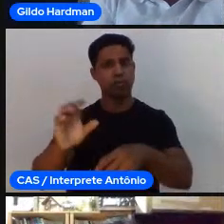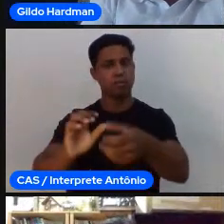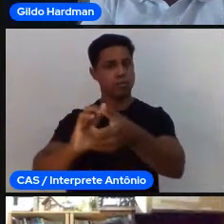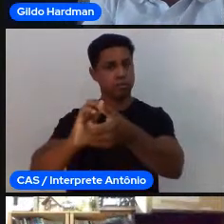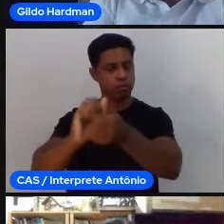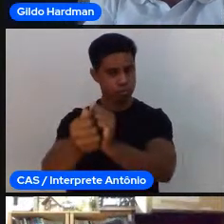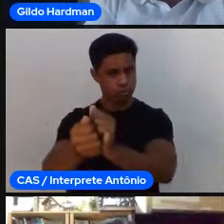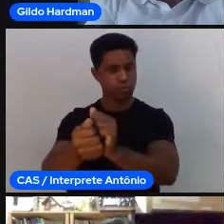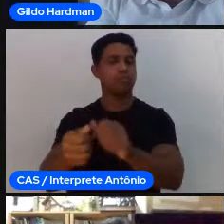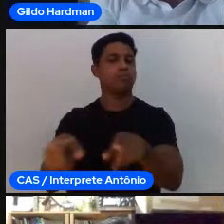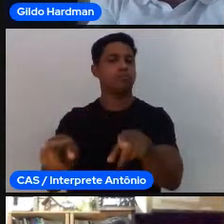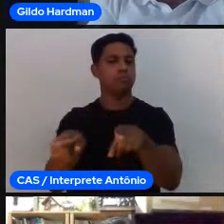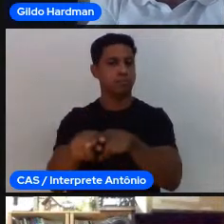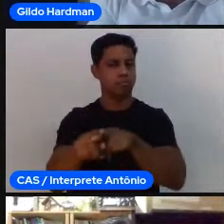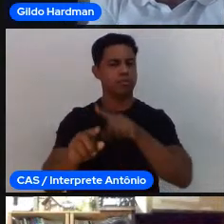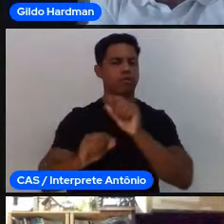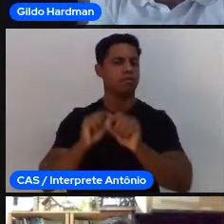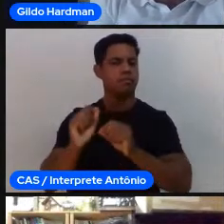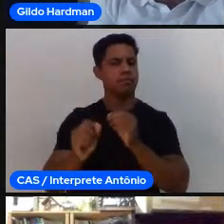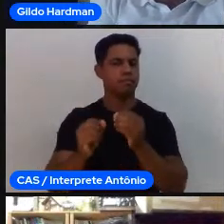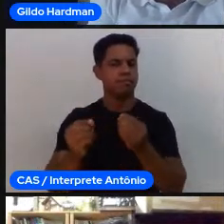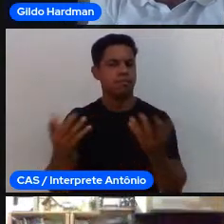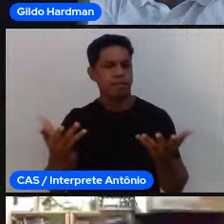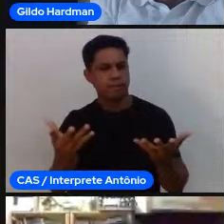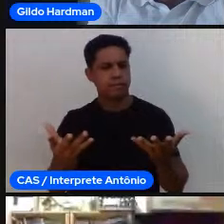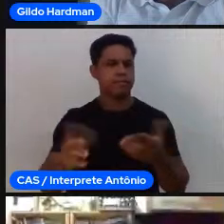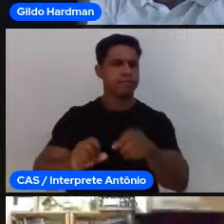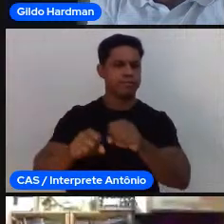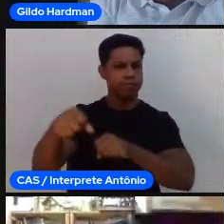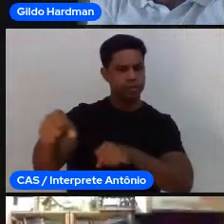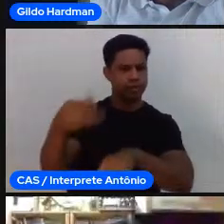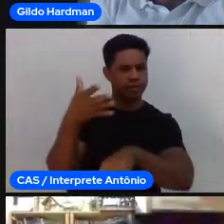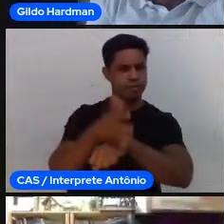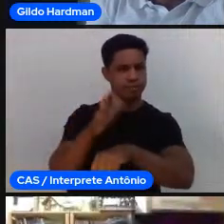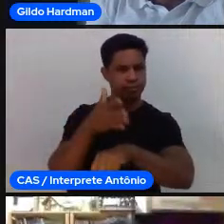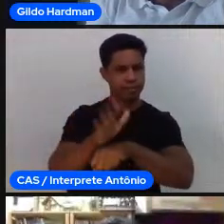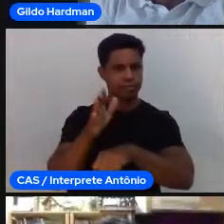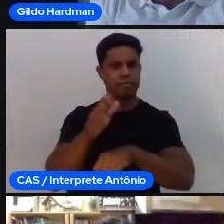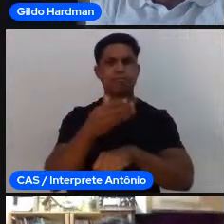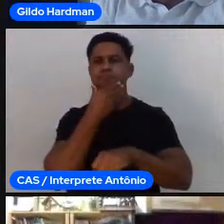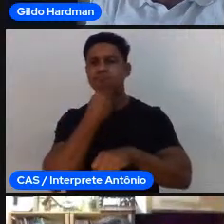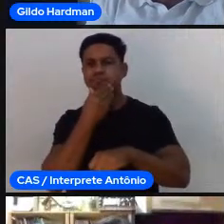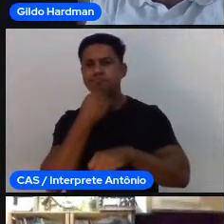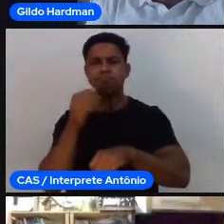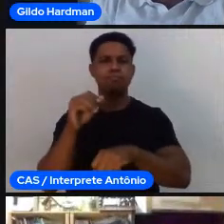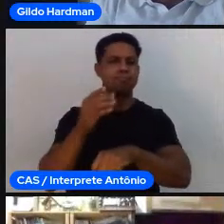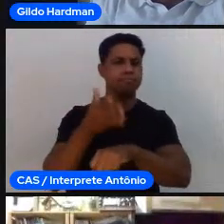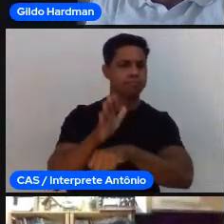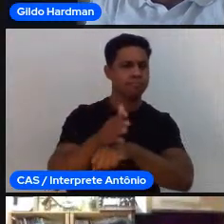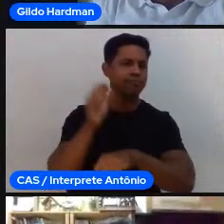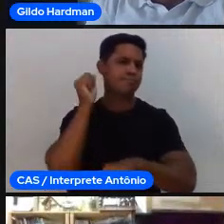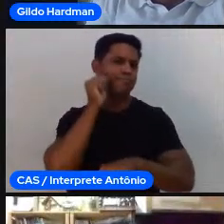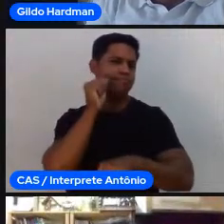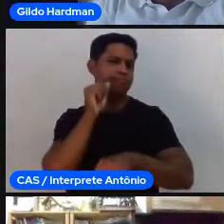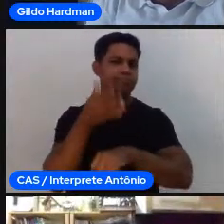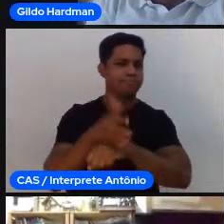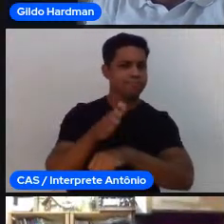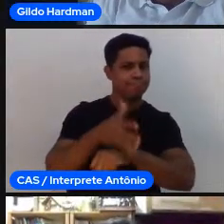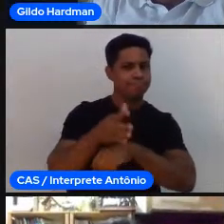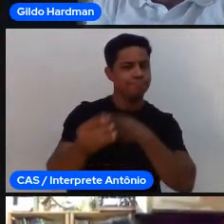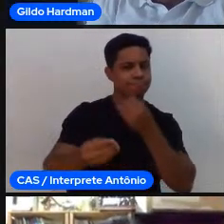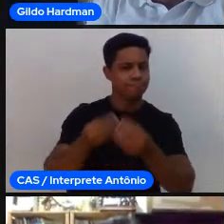anos é muito vinculada à formação, especialmente de treinadores e treinadoras. Tenho também, em paralelo, algumas ações junto às escolas,